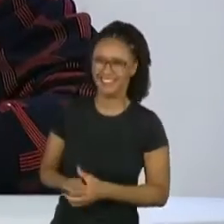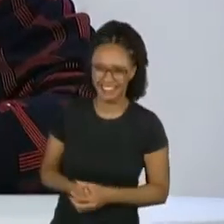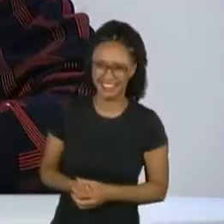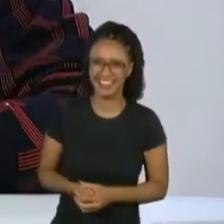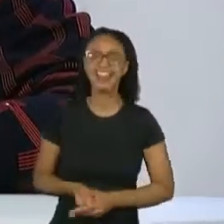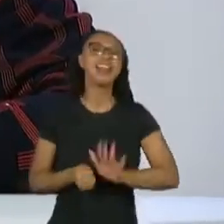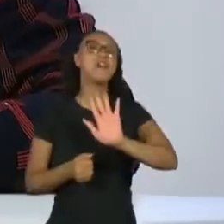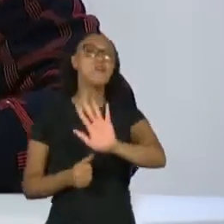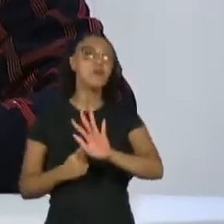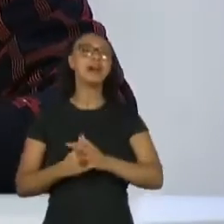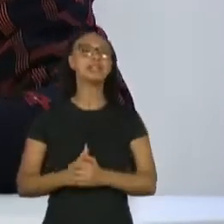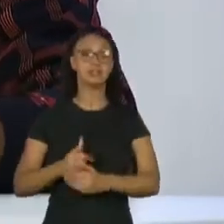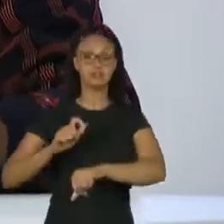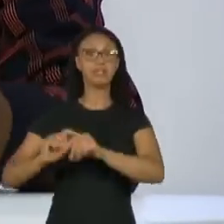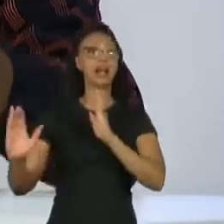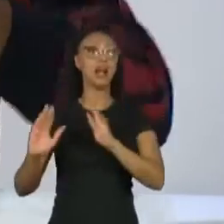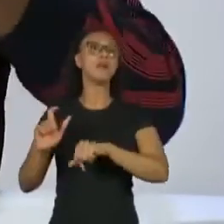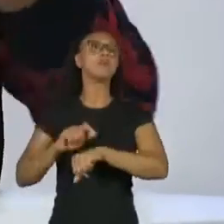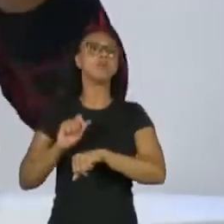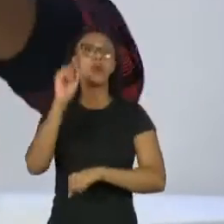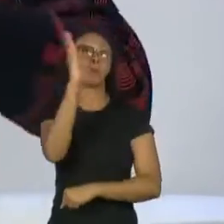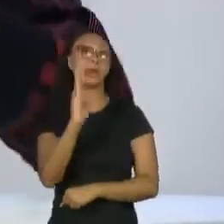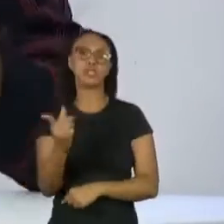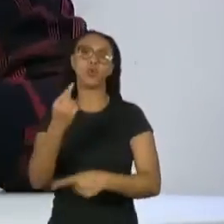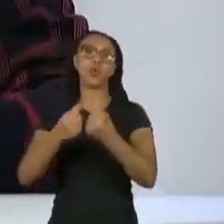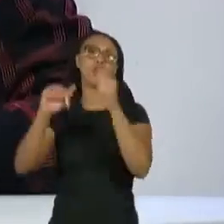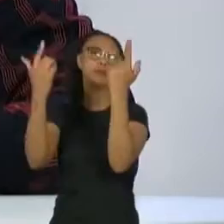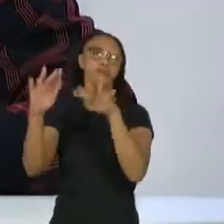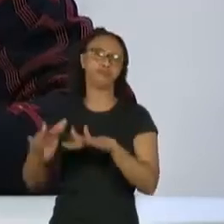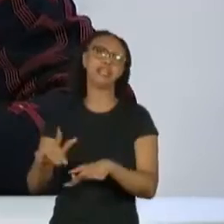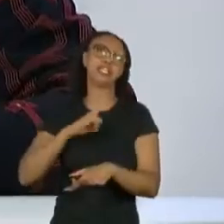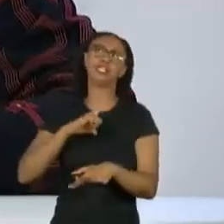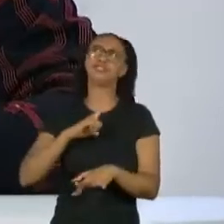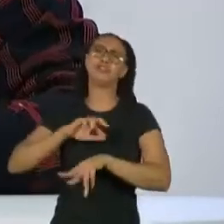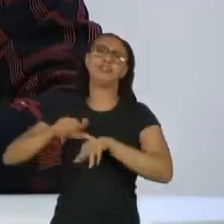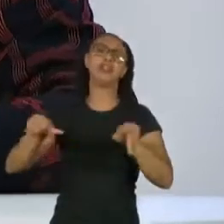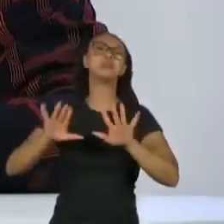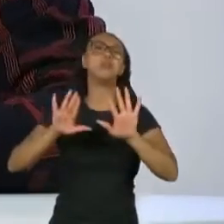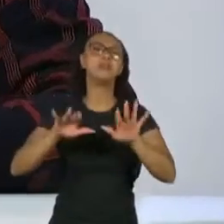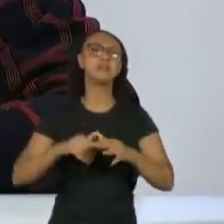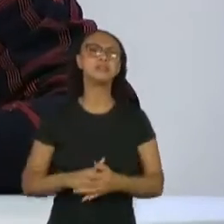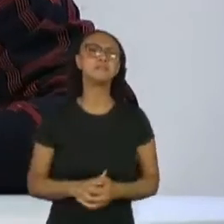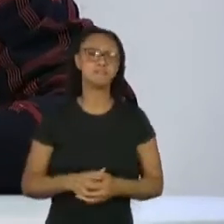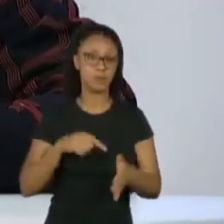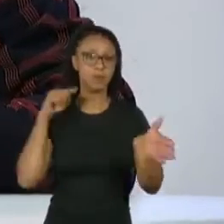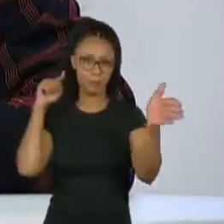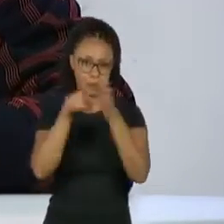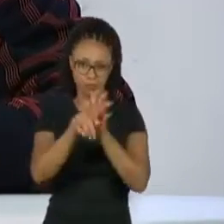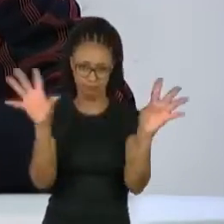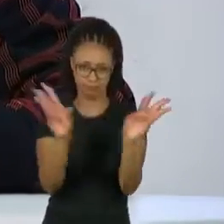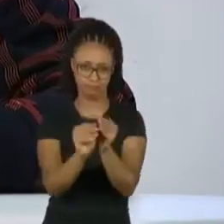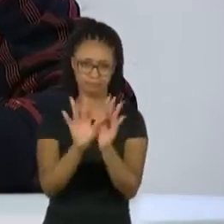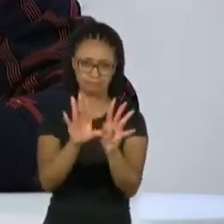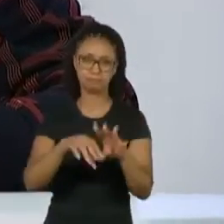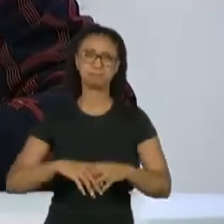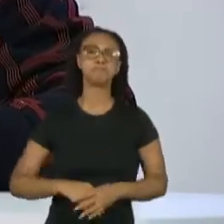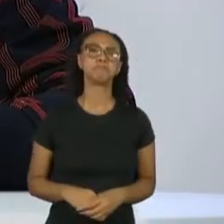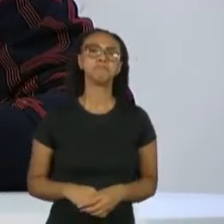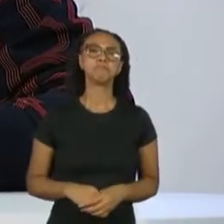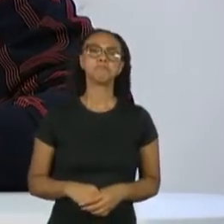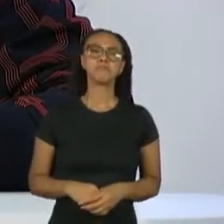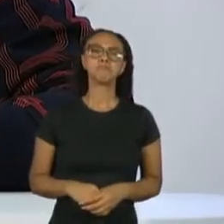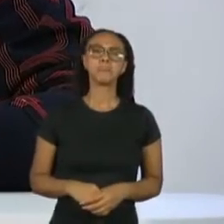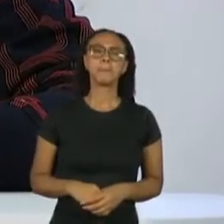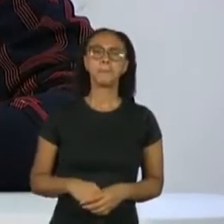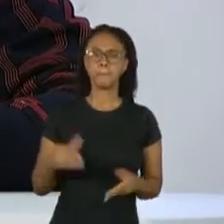o Brasil tava passando por uma crise econômica. A gente tava falando sobre várias coisas no Brasil. A minha pergunta pra você é bem objetiva. A gente